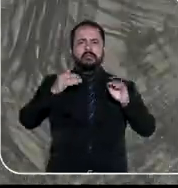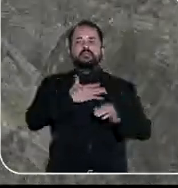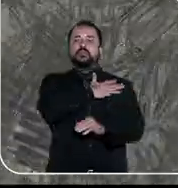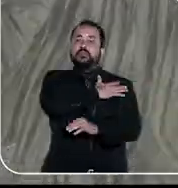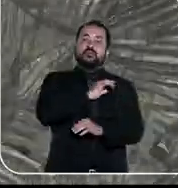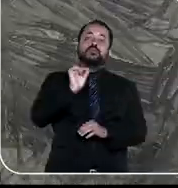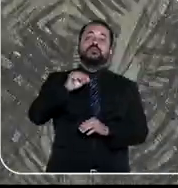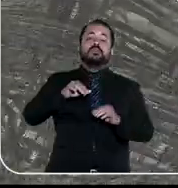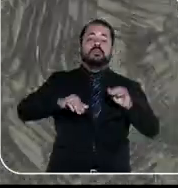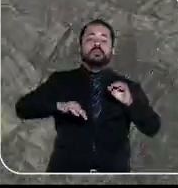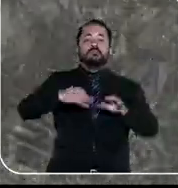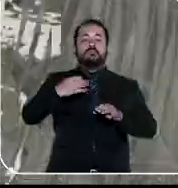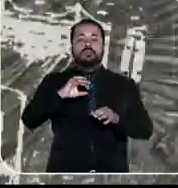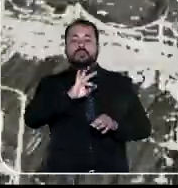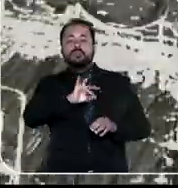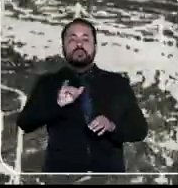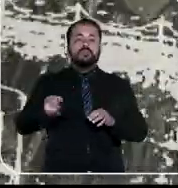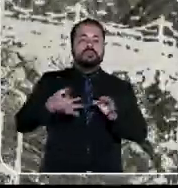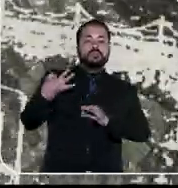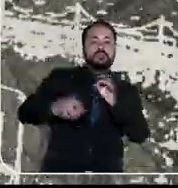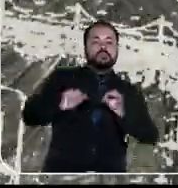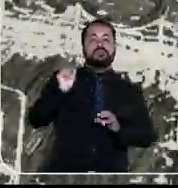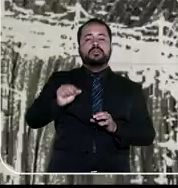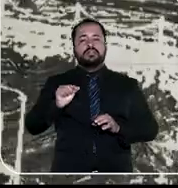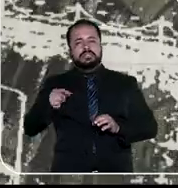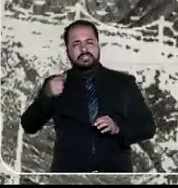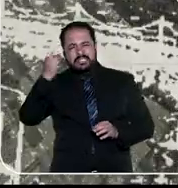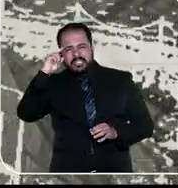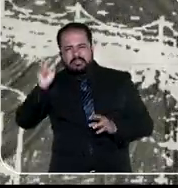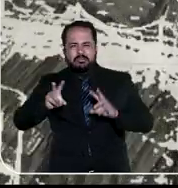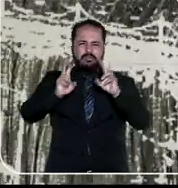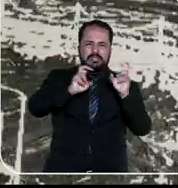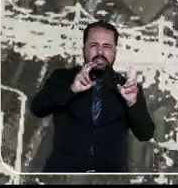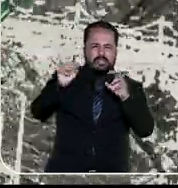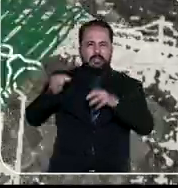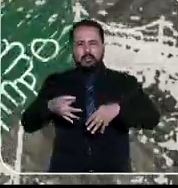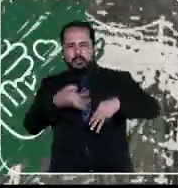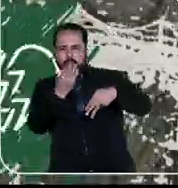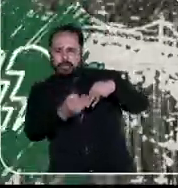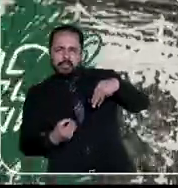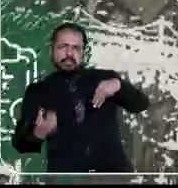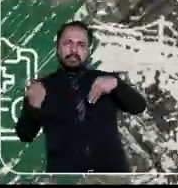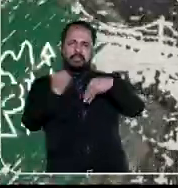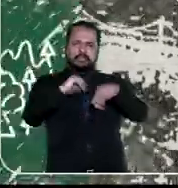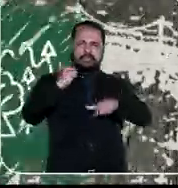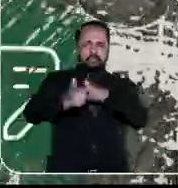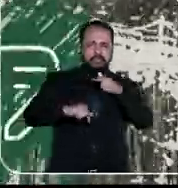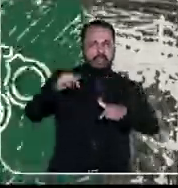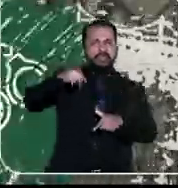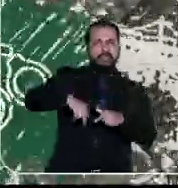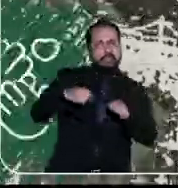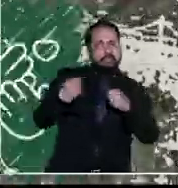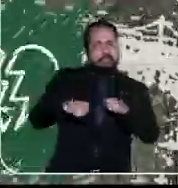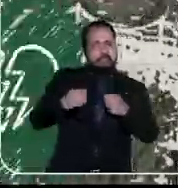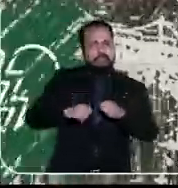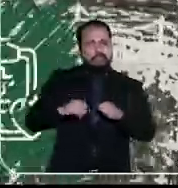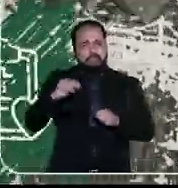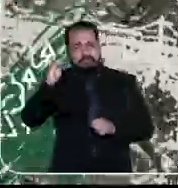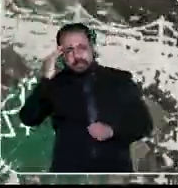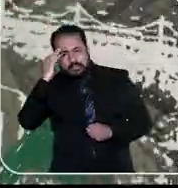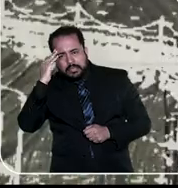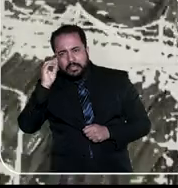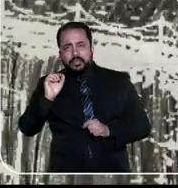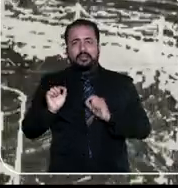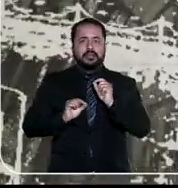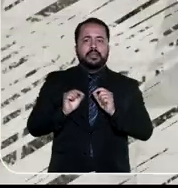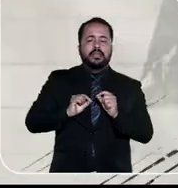o que ele julga? Nossa, você não tem ideia da quantidade de assunto que os ministros que trabalham aqui precisam